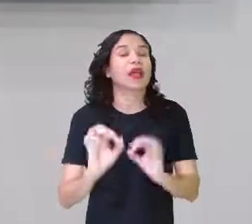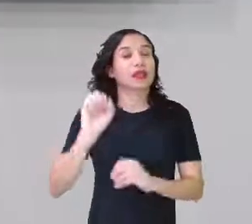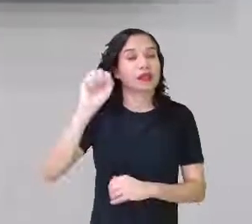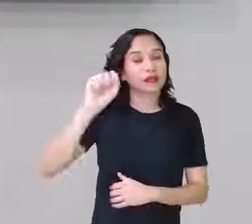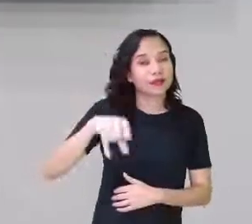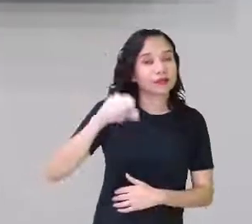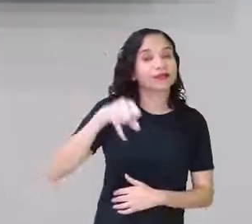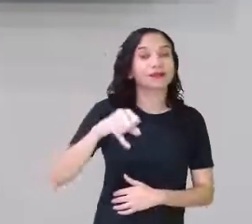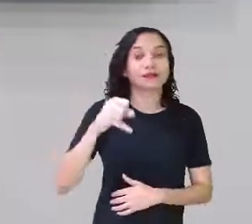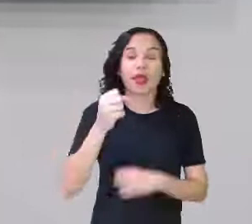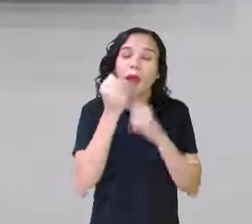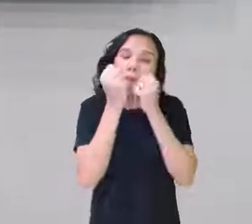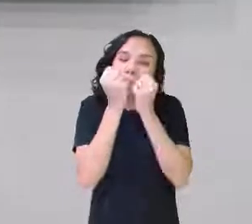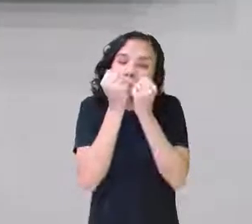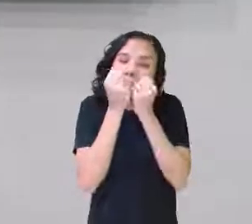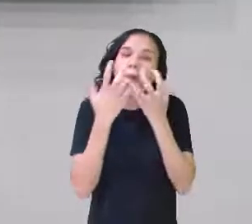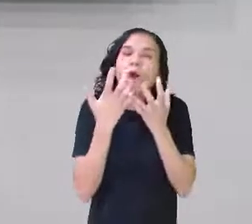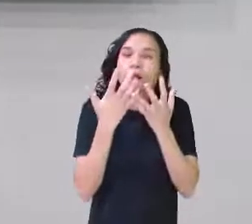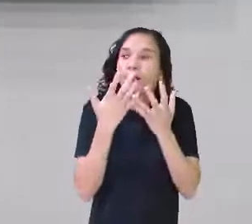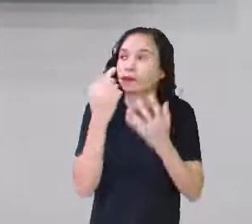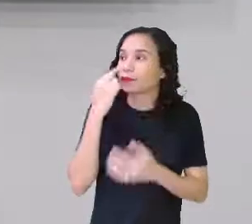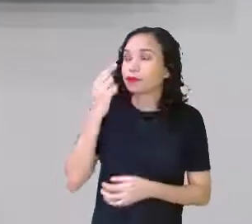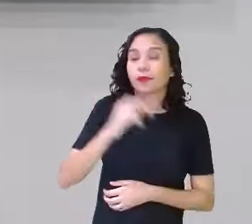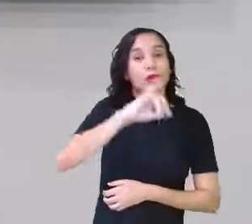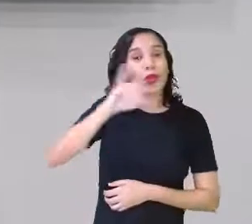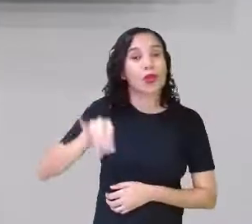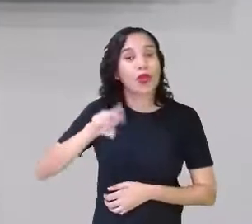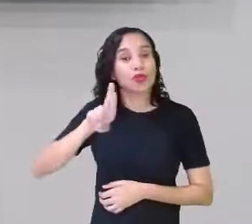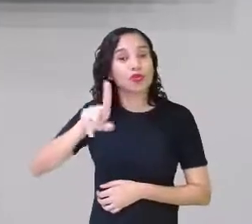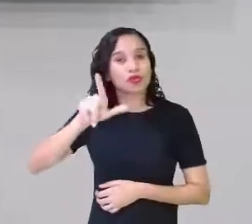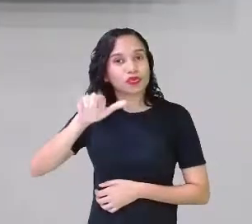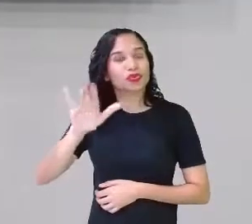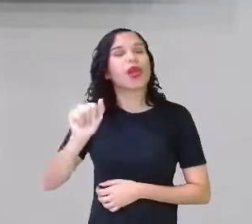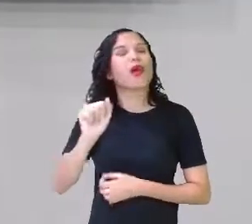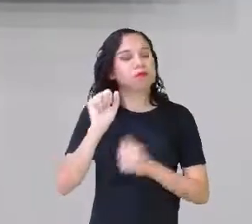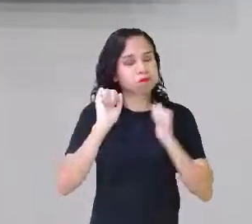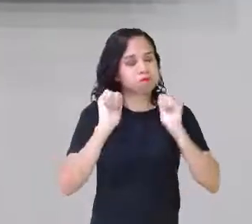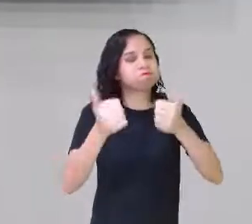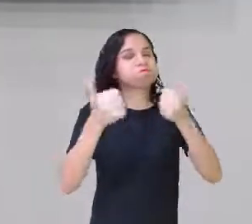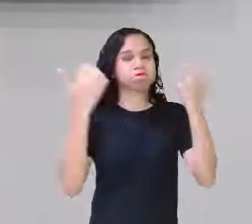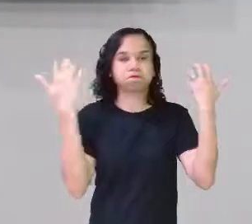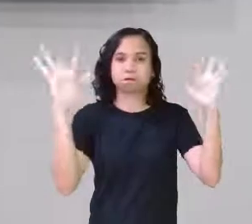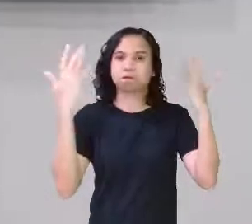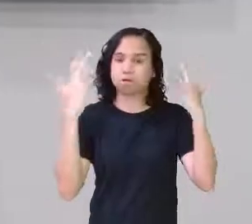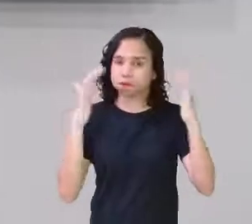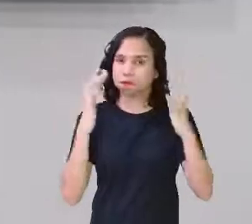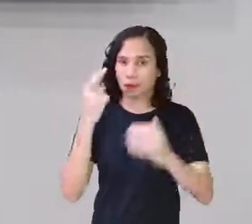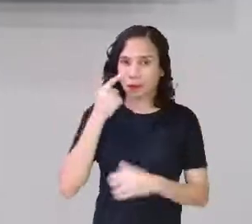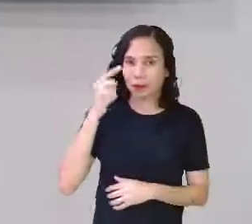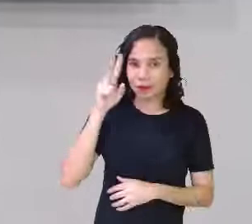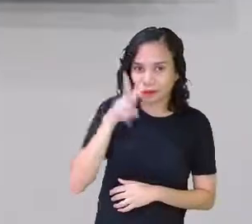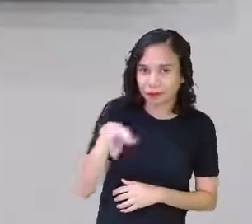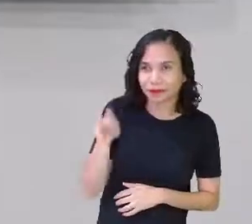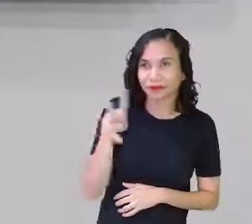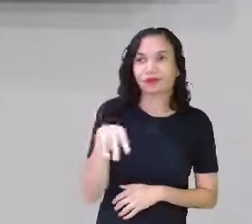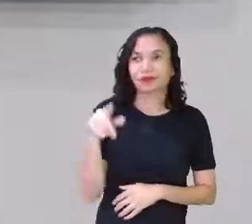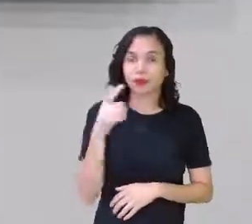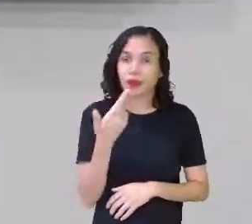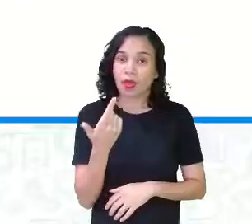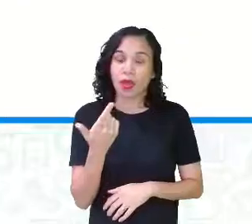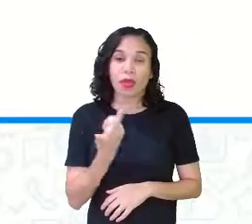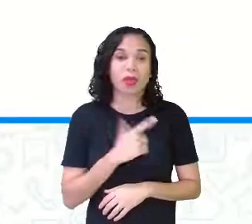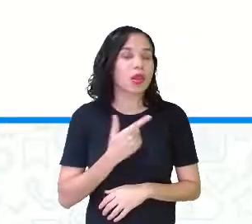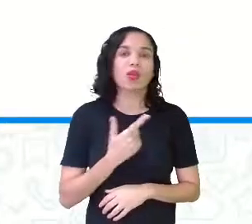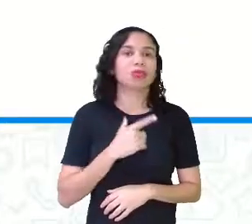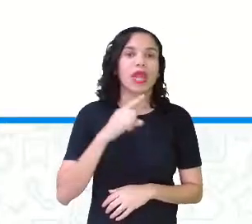querida. Muito boa, foi Júlia? Júlia. Muito boa a colocação de Júlia. Parabéns, querida. Vejam só. Mesmo que não